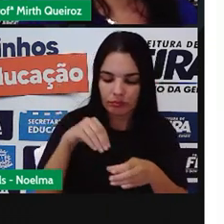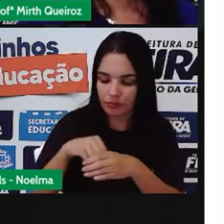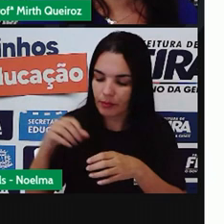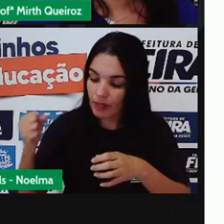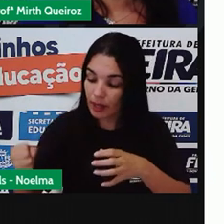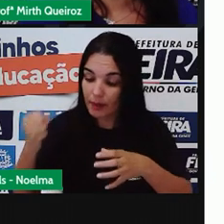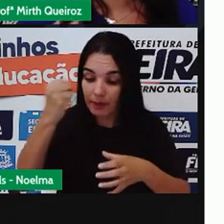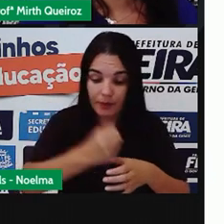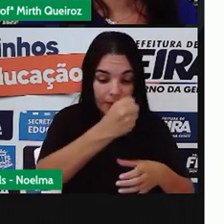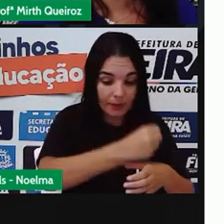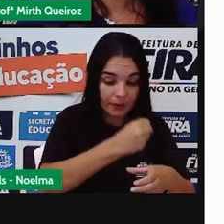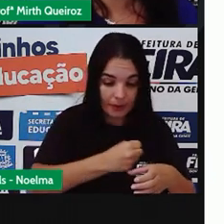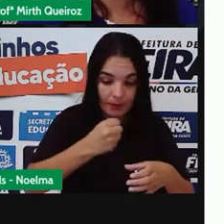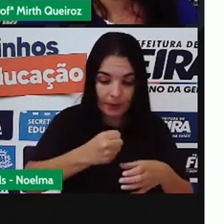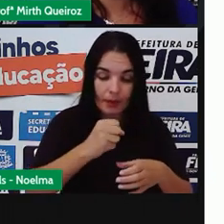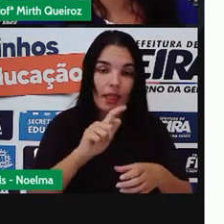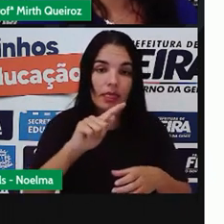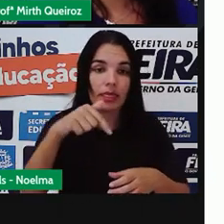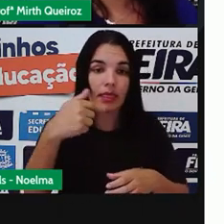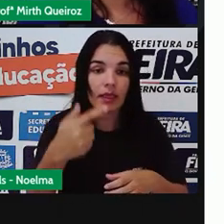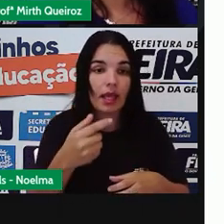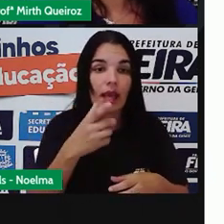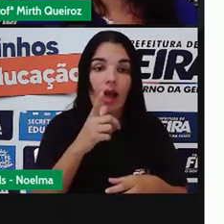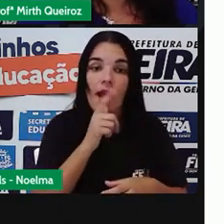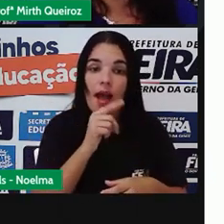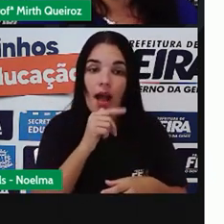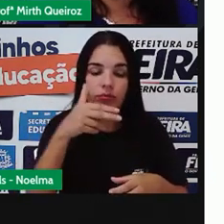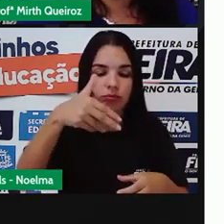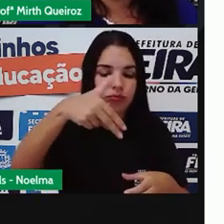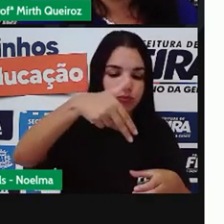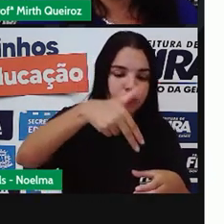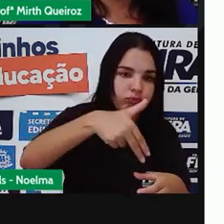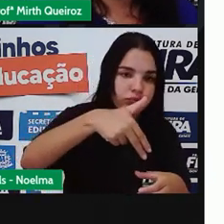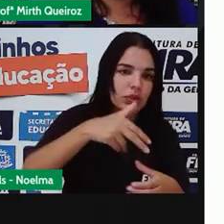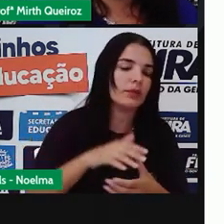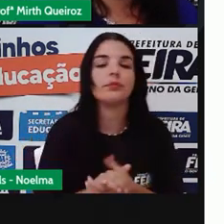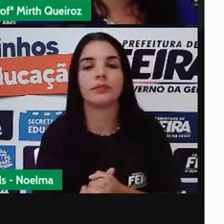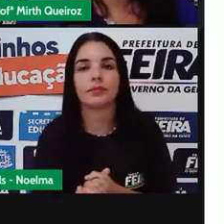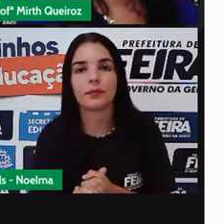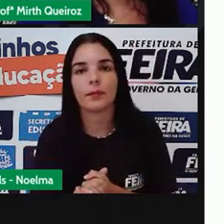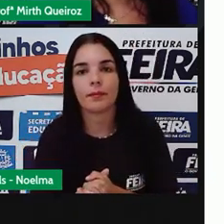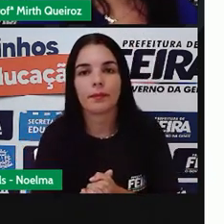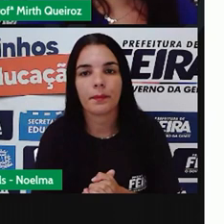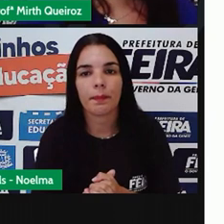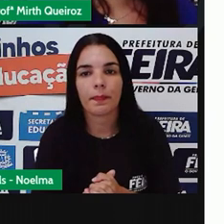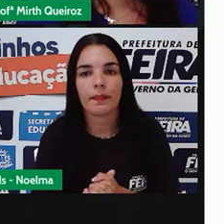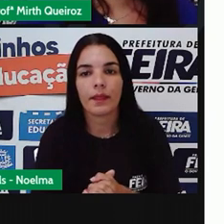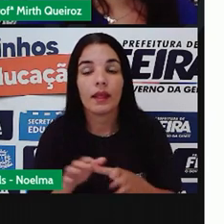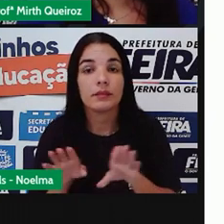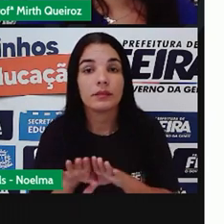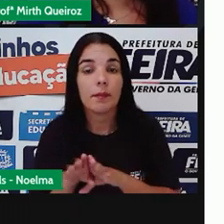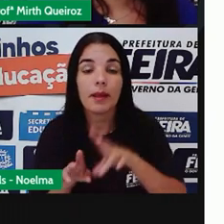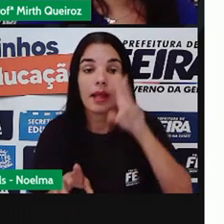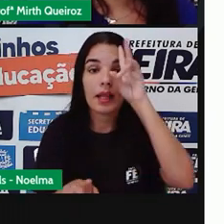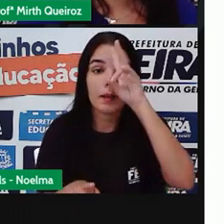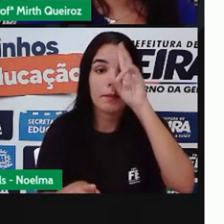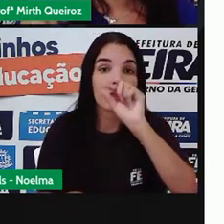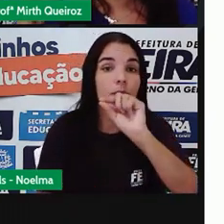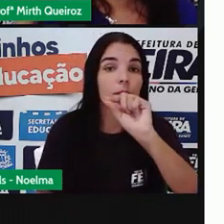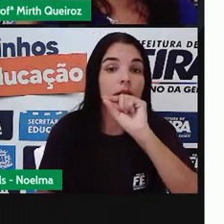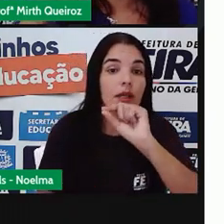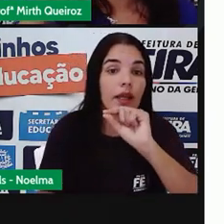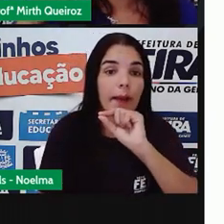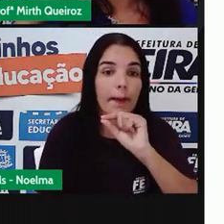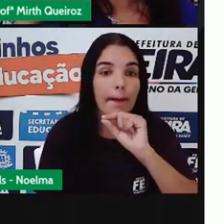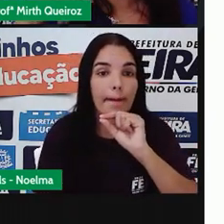esses galhinhos e molhar a cada três dias, certo? Vocês aprenderam isso. Lembrando que ele falou o quê? Que